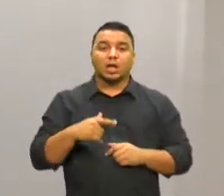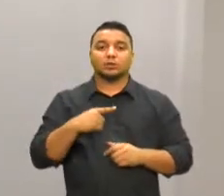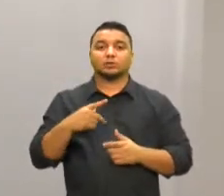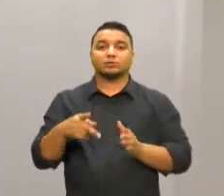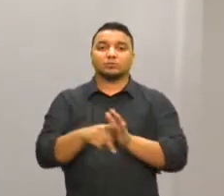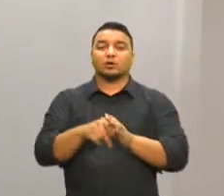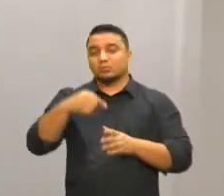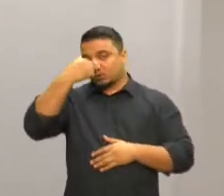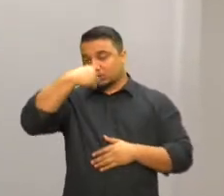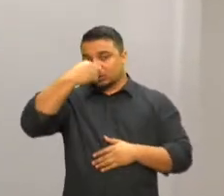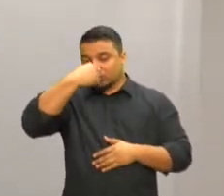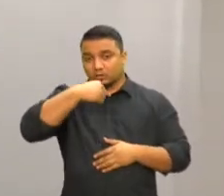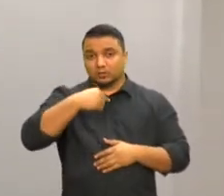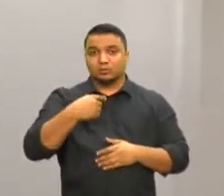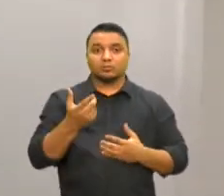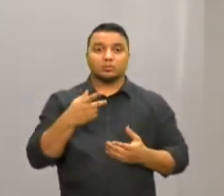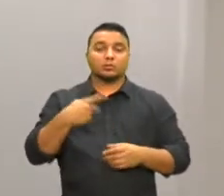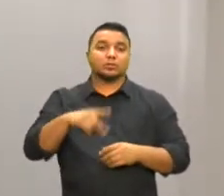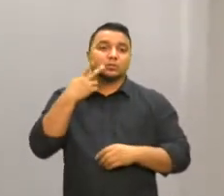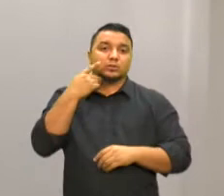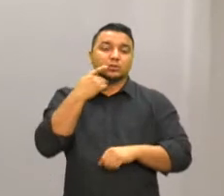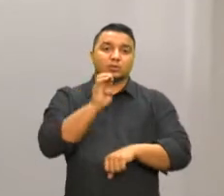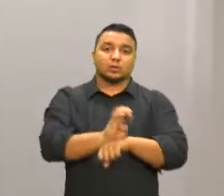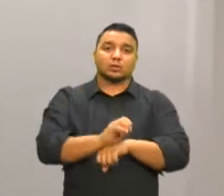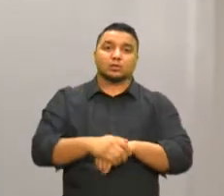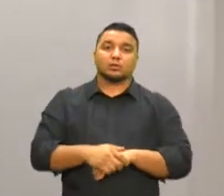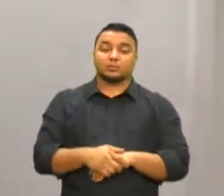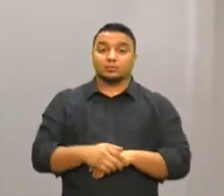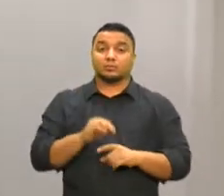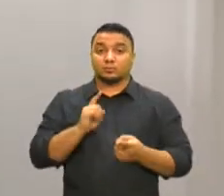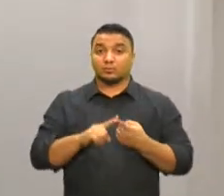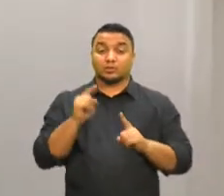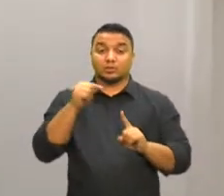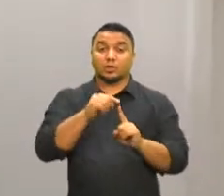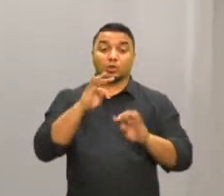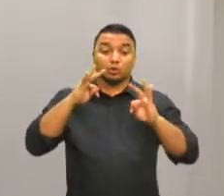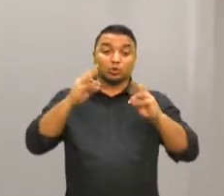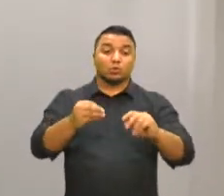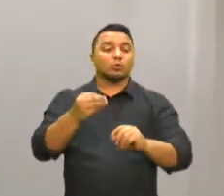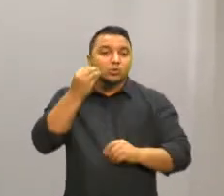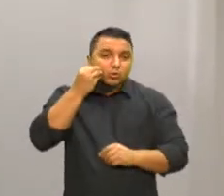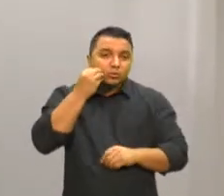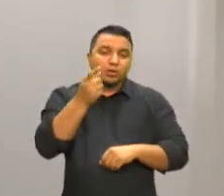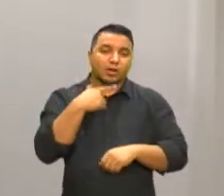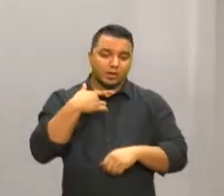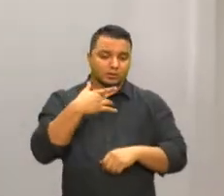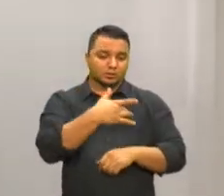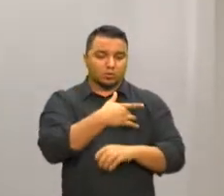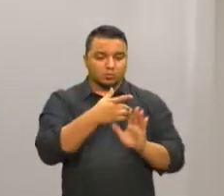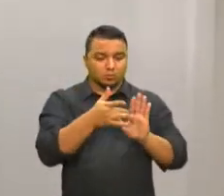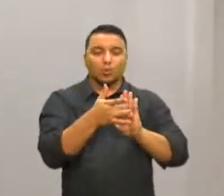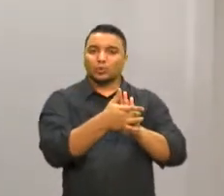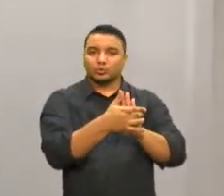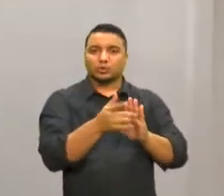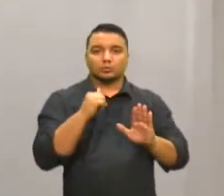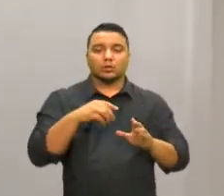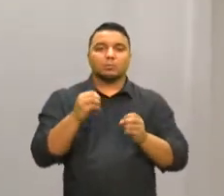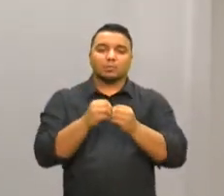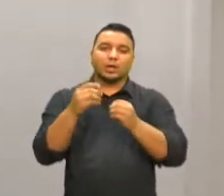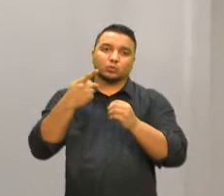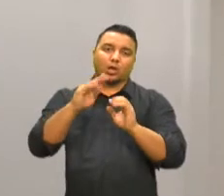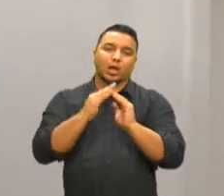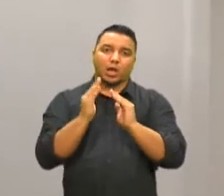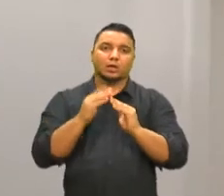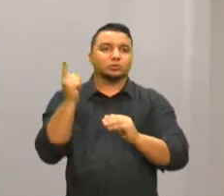gripe no estado do Ceará e é indicado que todos procurem um posto de saúde mais próximo da sua residência para